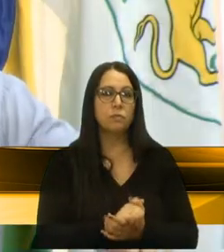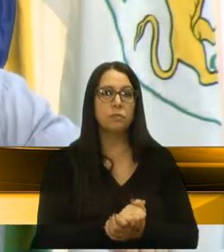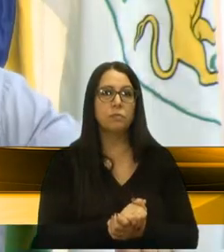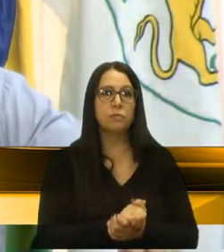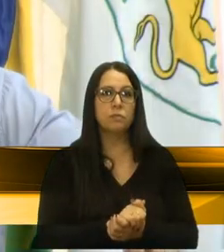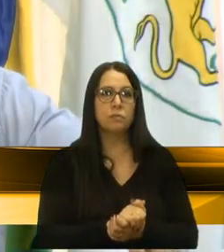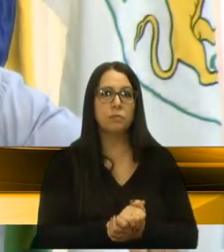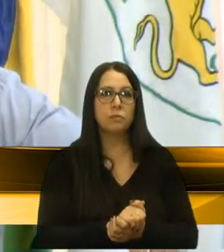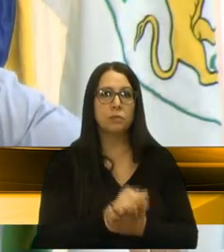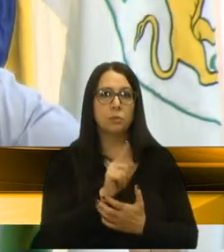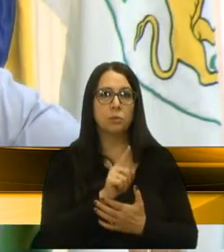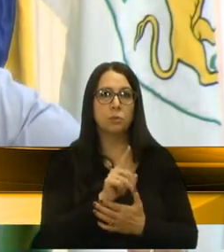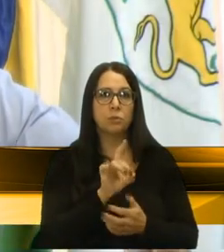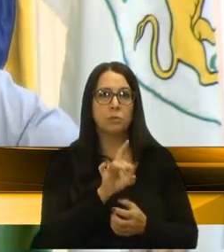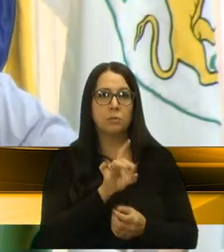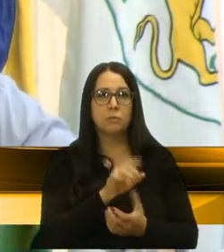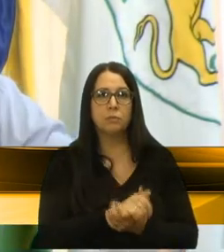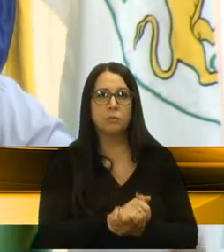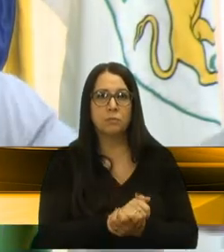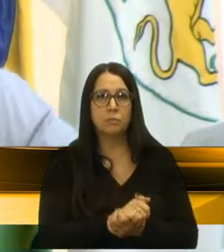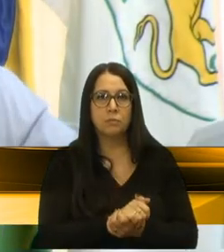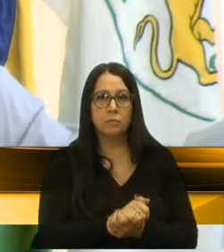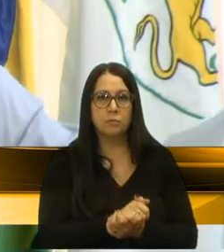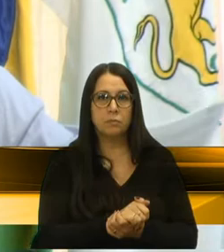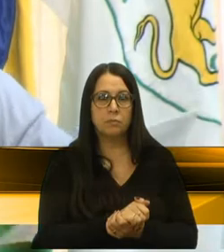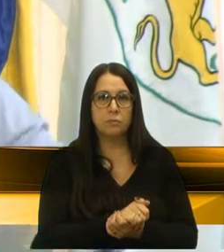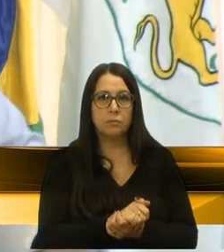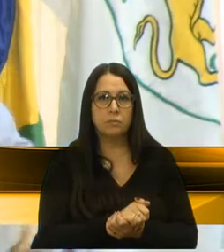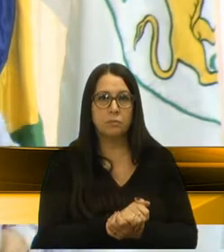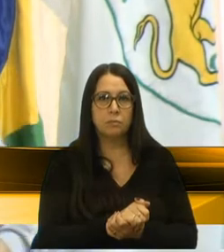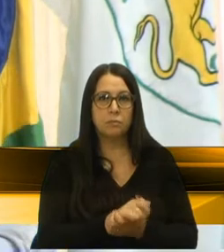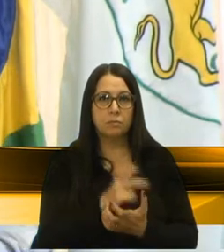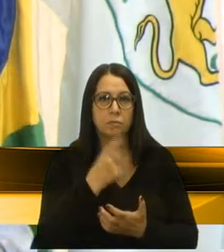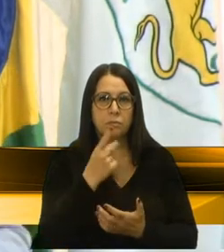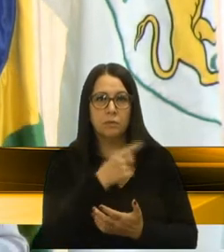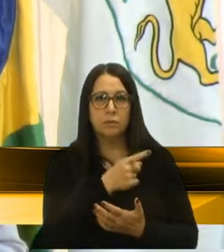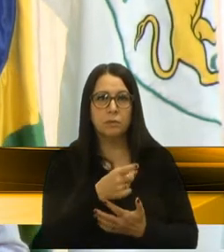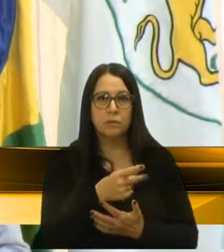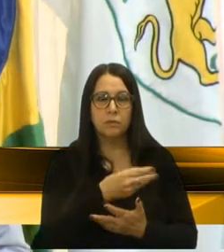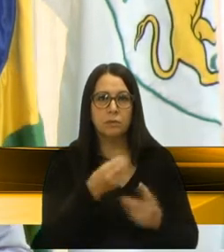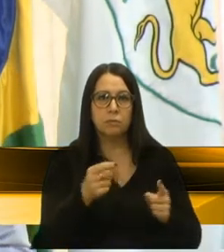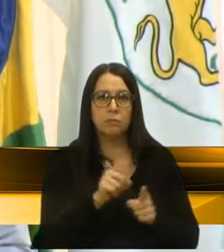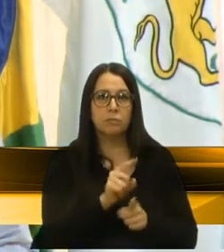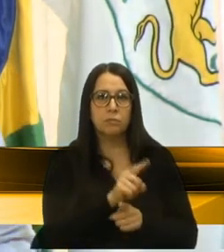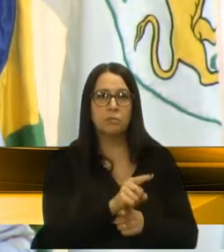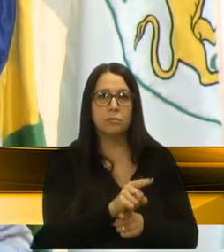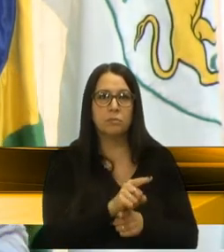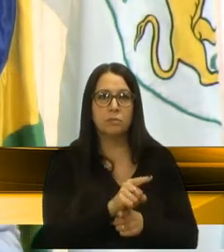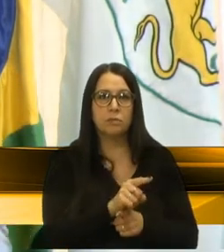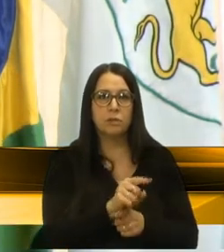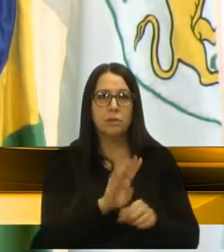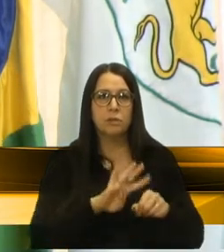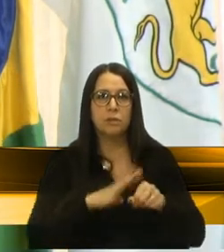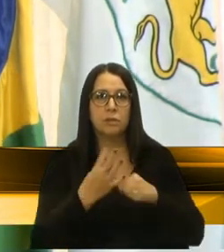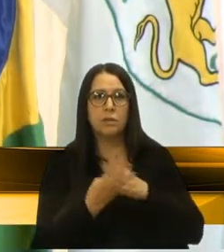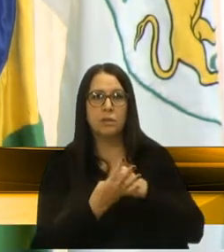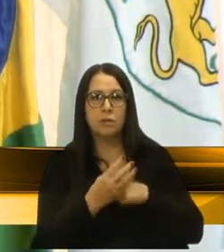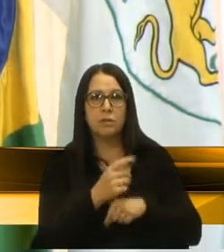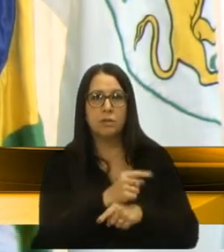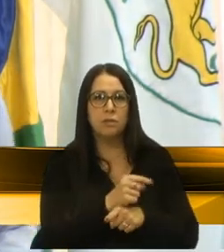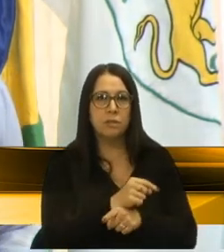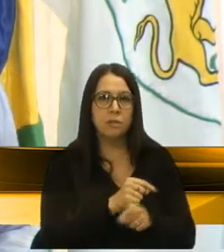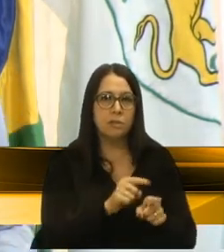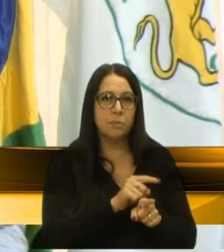mas um específico trata muito dessa questão do coronavírus na cidade de Caxias do Sul.